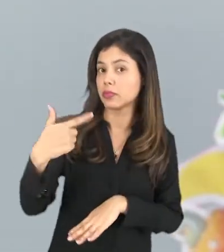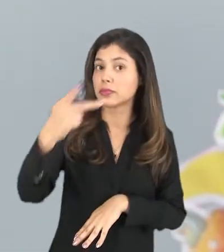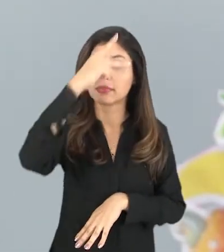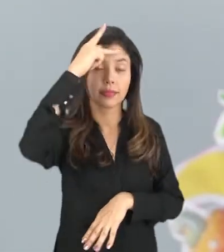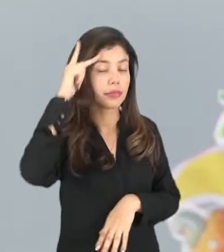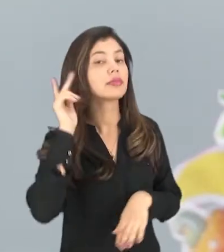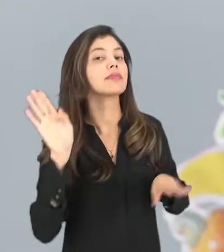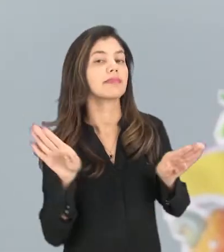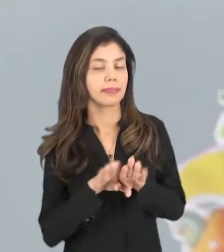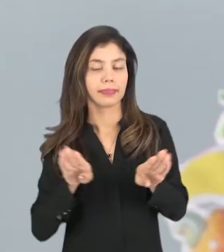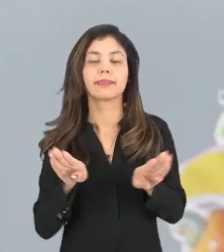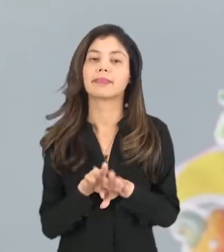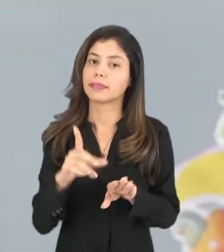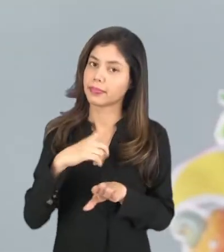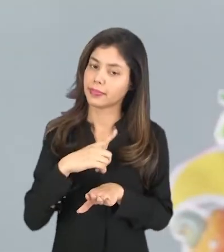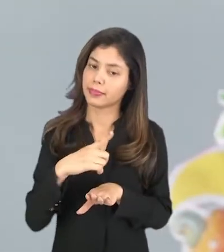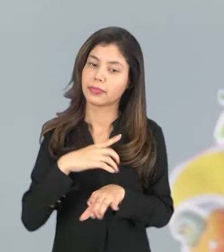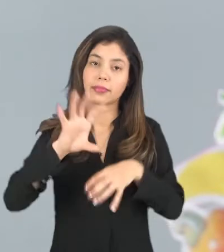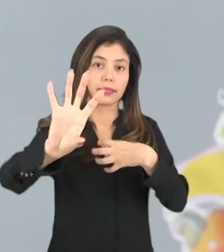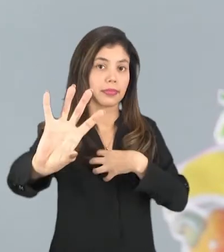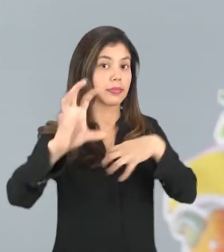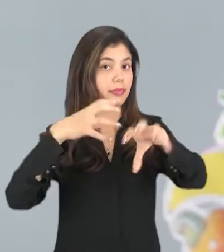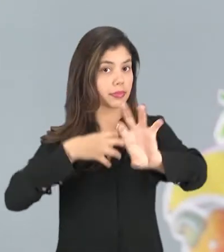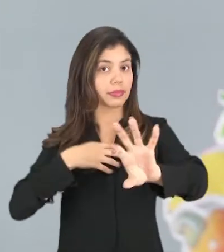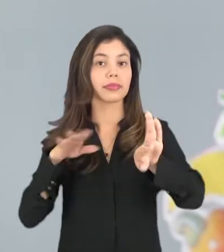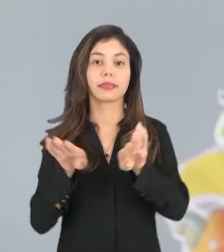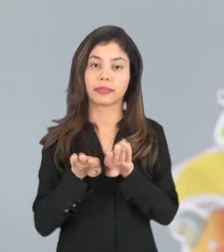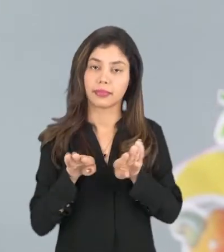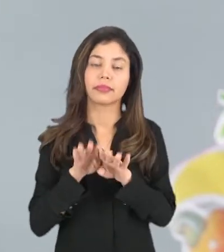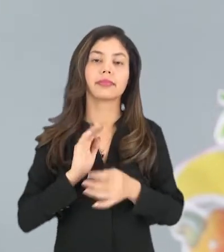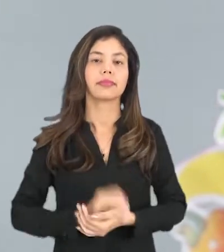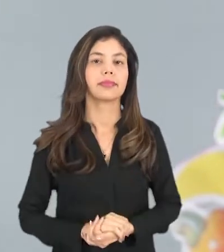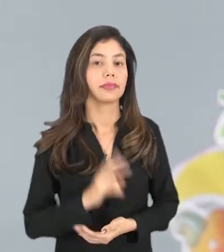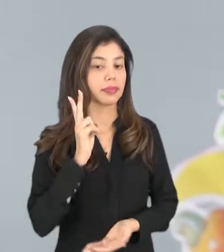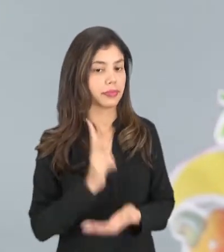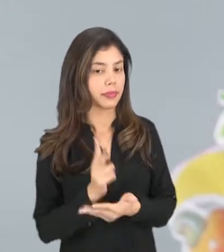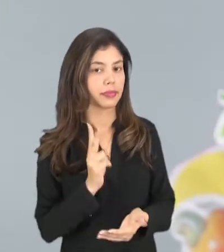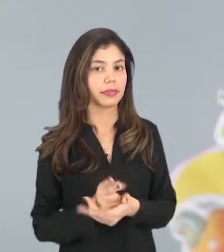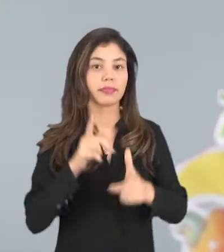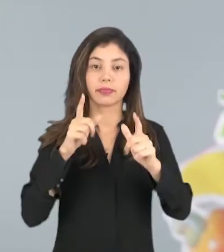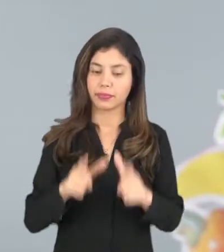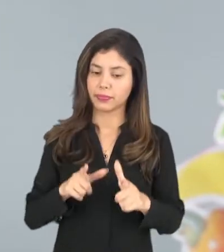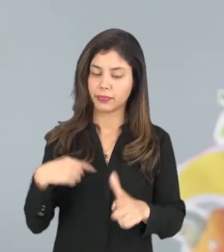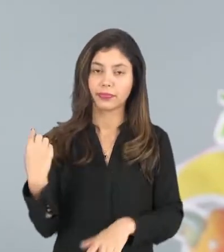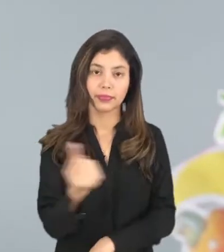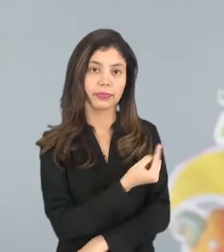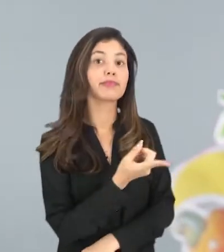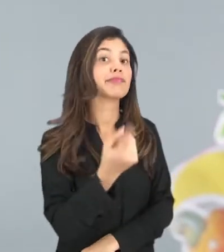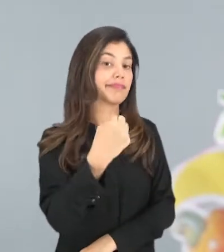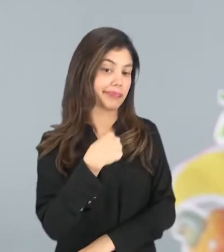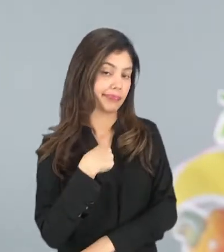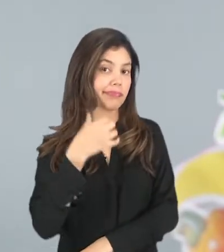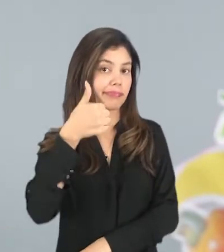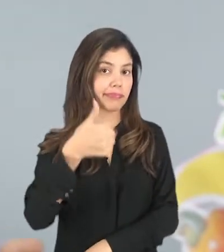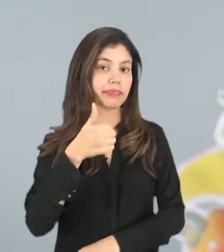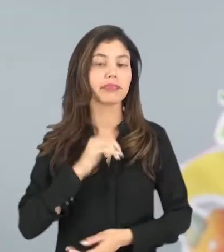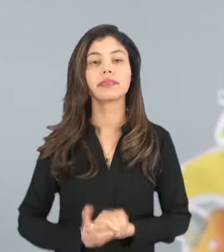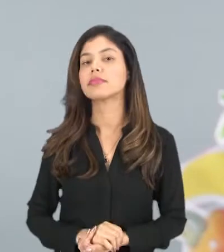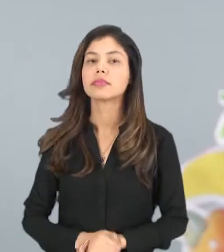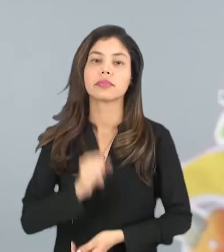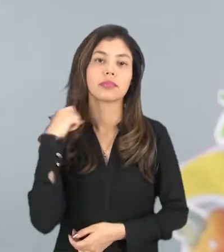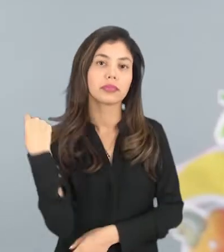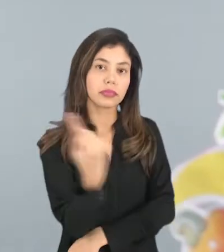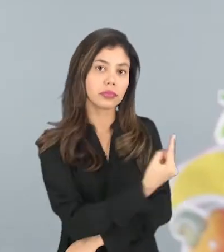pessoas mantivessem a empatia com a gente. Se colocassem no nosso lugar, no eu. Então, todos